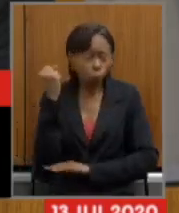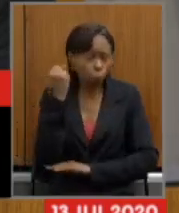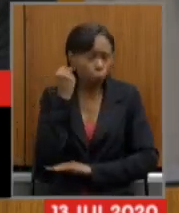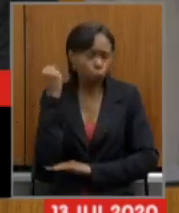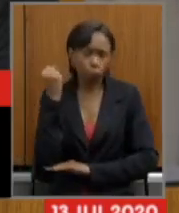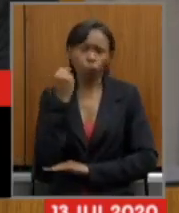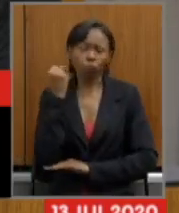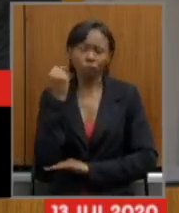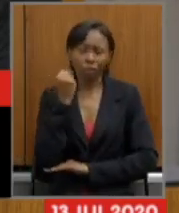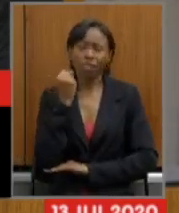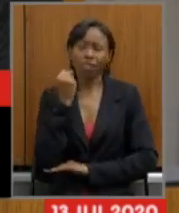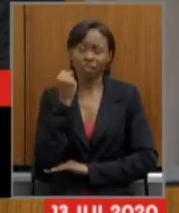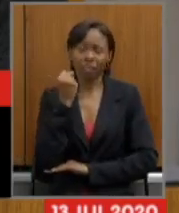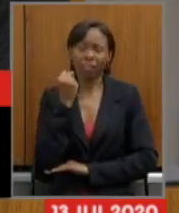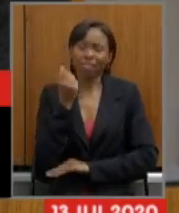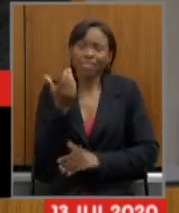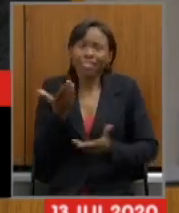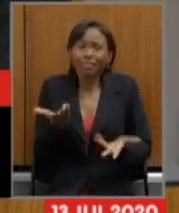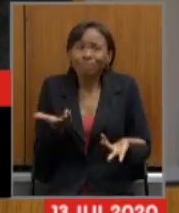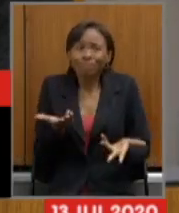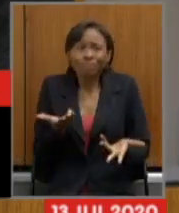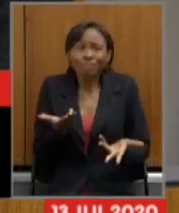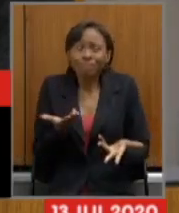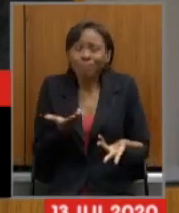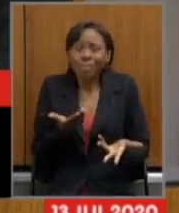que só isso não é o suficiente